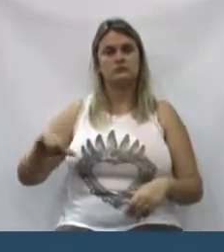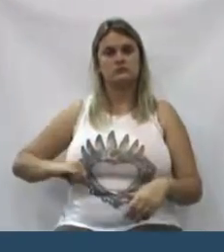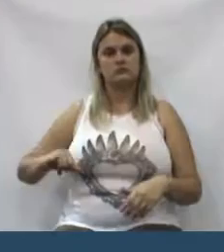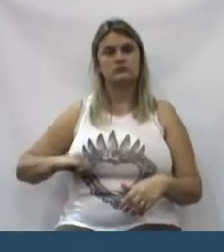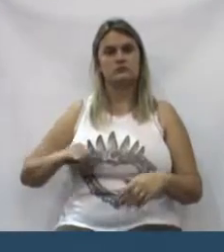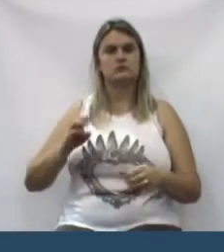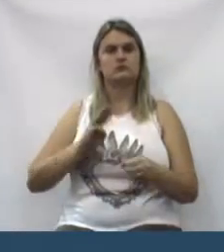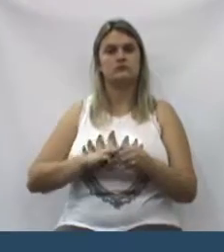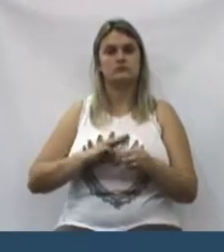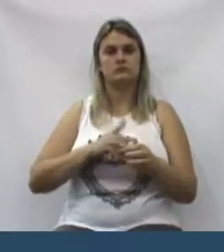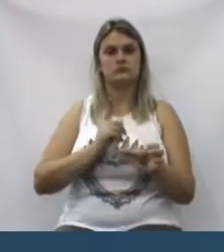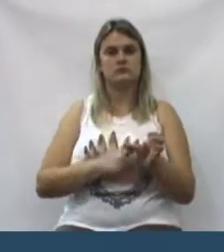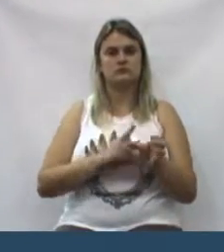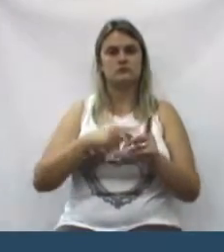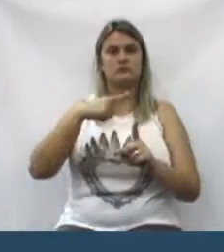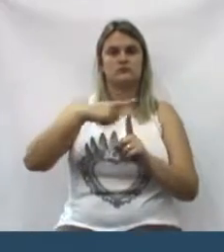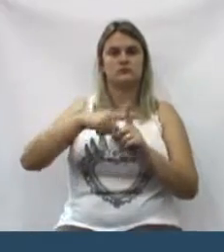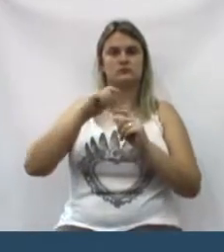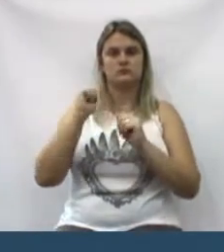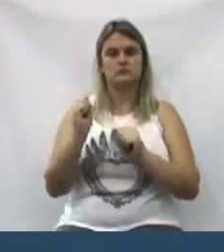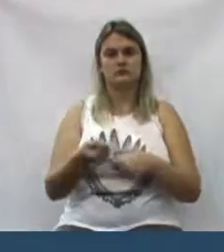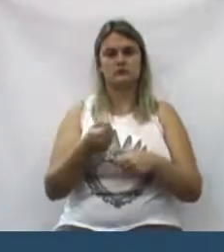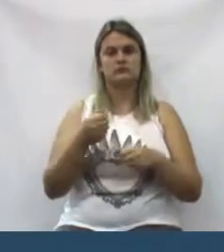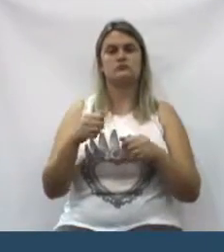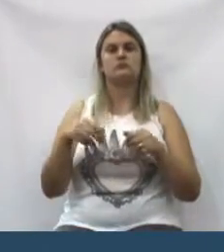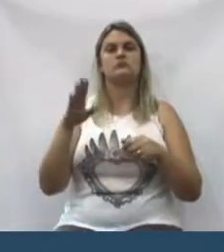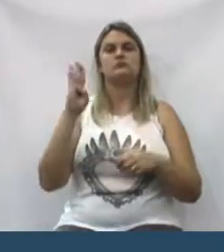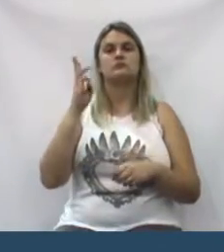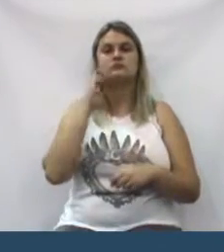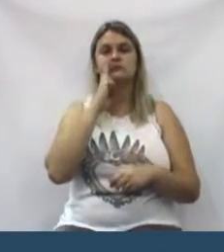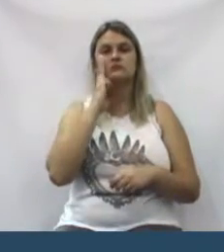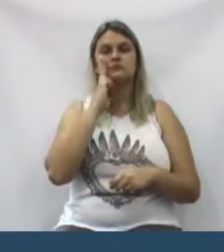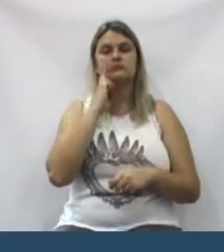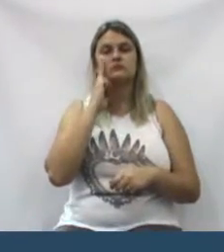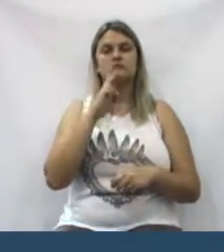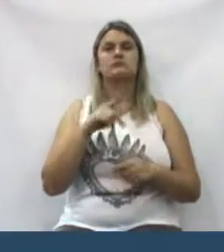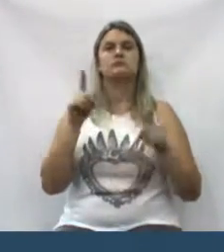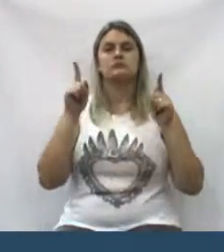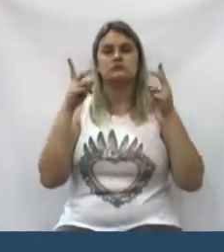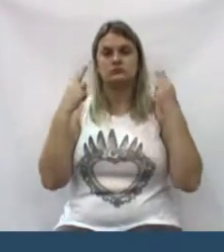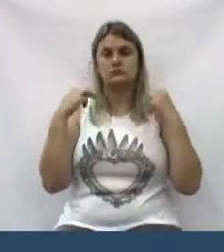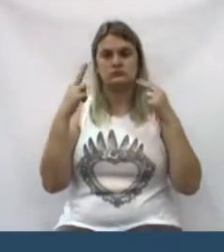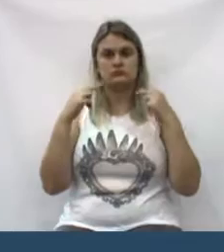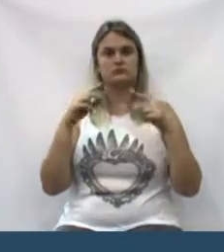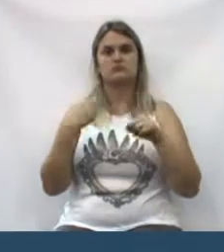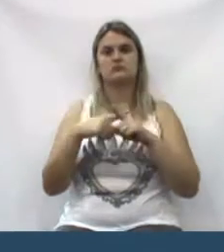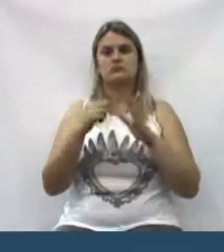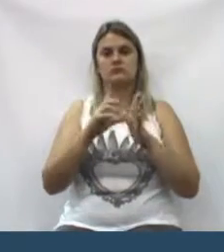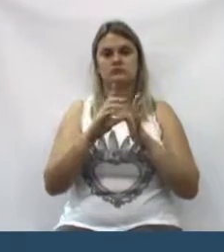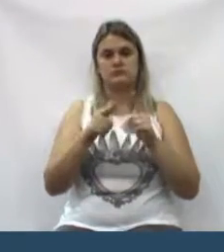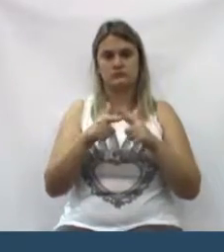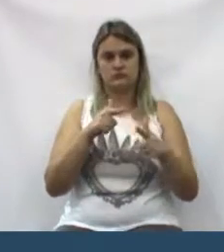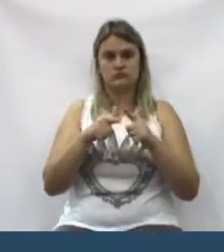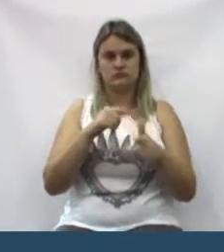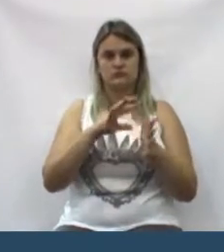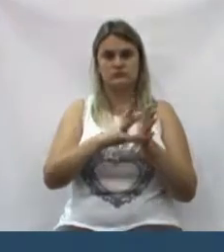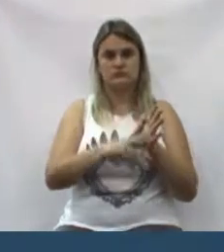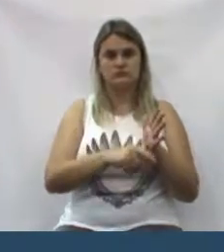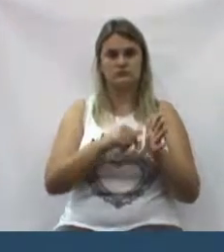muitos municípios pequenos, como o Cruz Machado, o próprio Bituruna, assalto a banco,